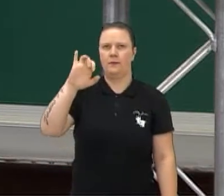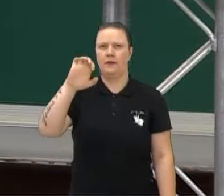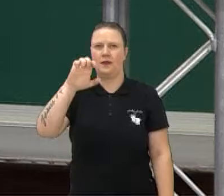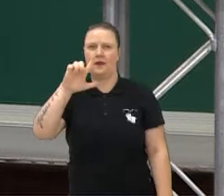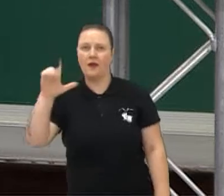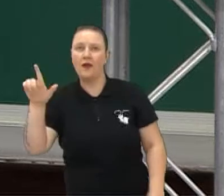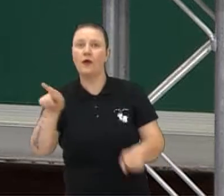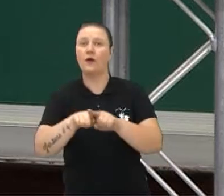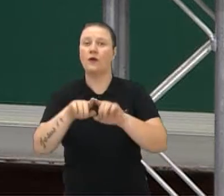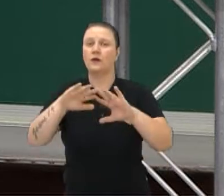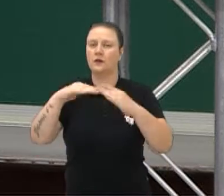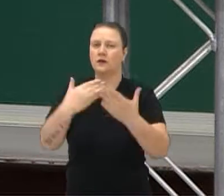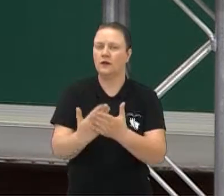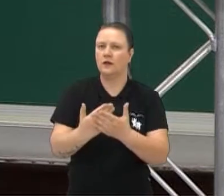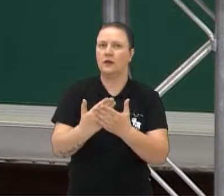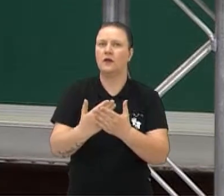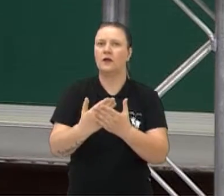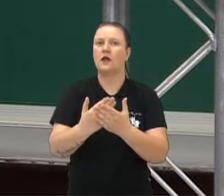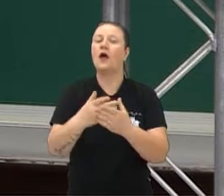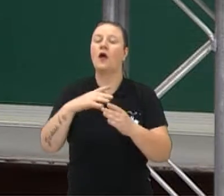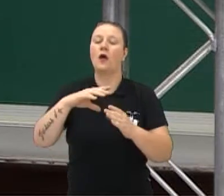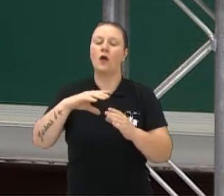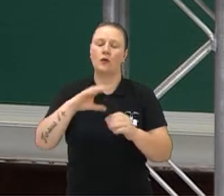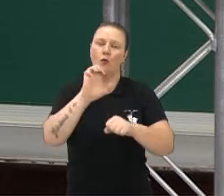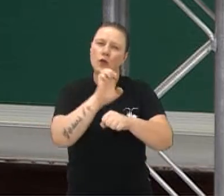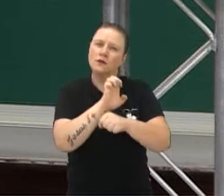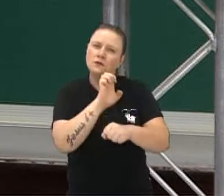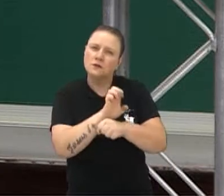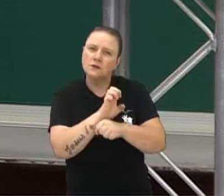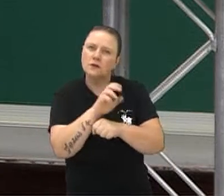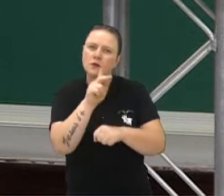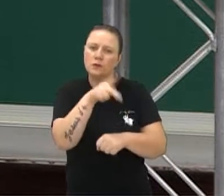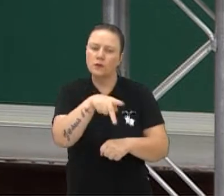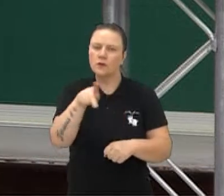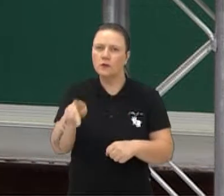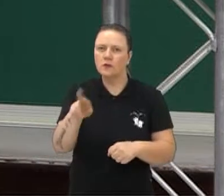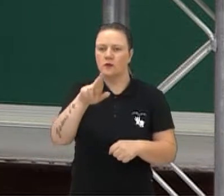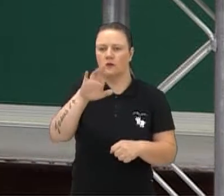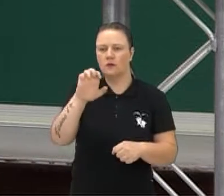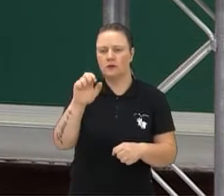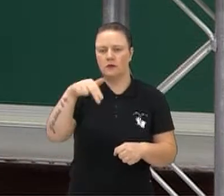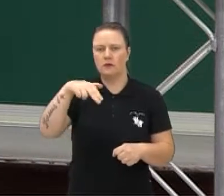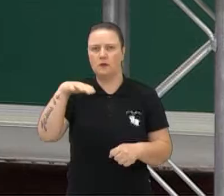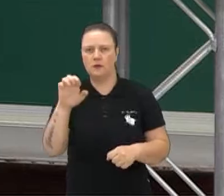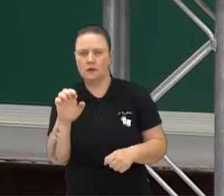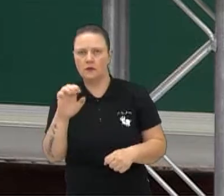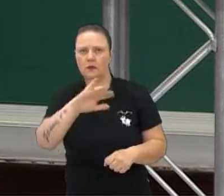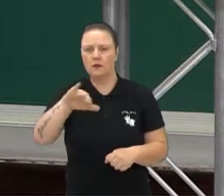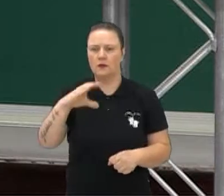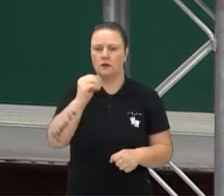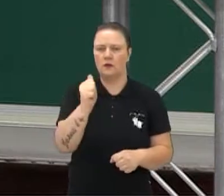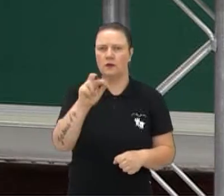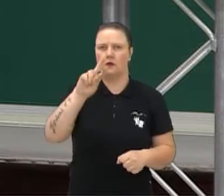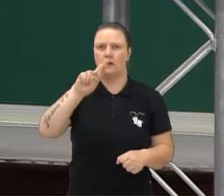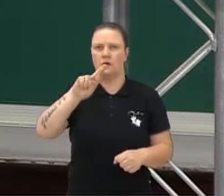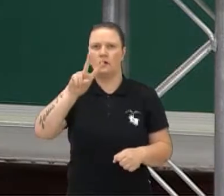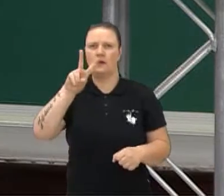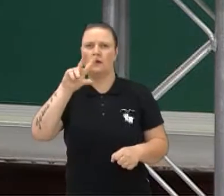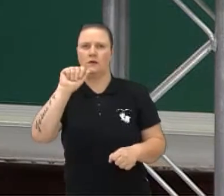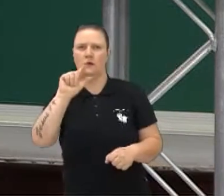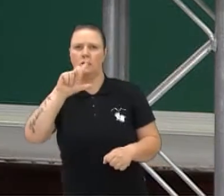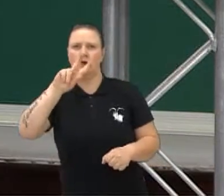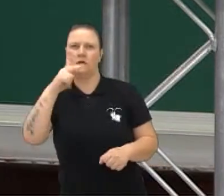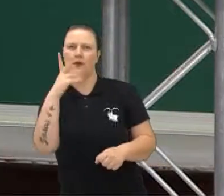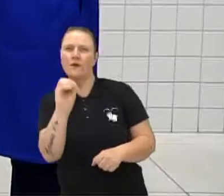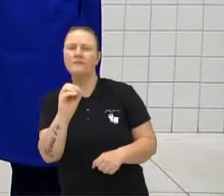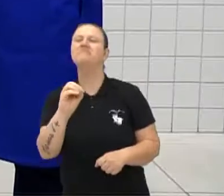Cardoso, do Colégio Estadual, professora Renê Carvalho de Amorim, de Pontal do